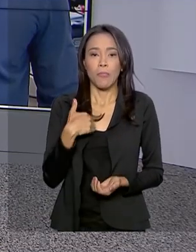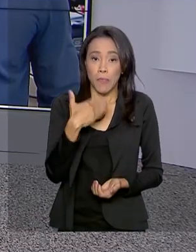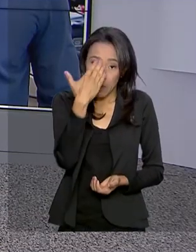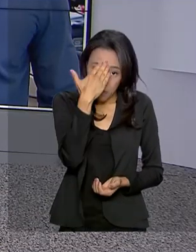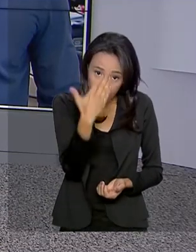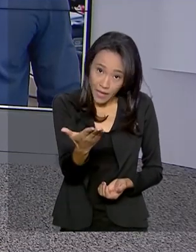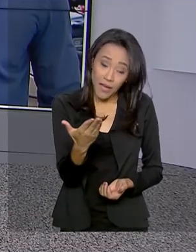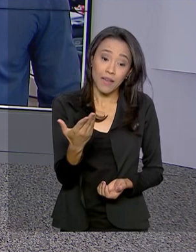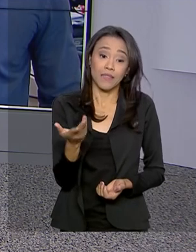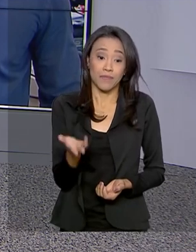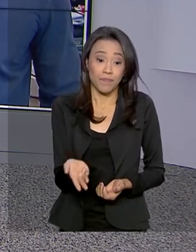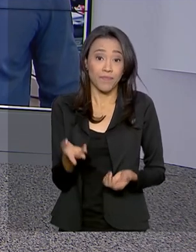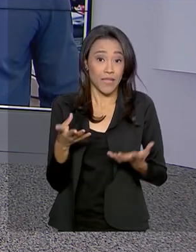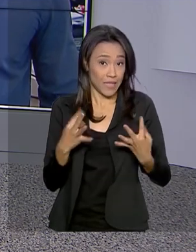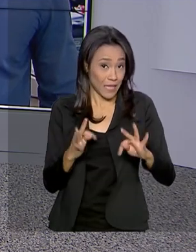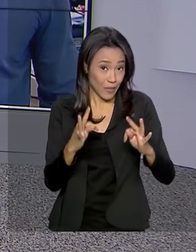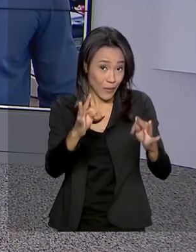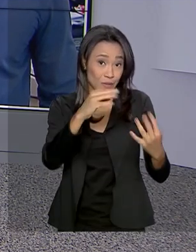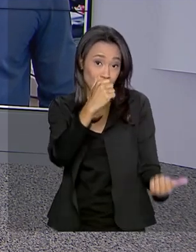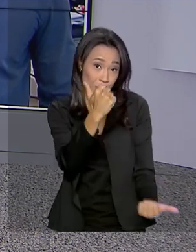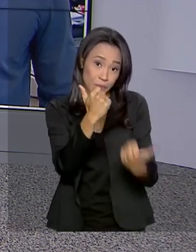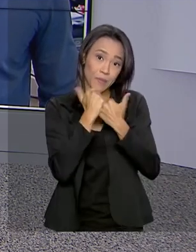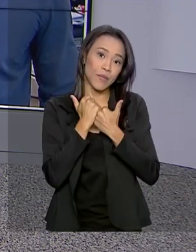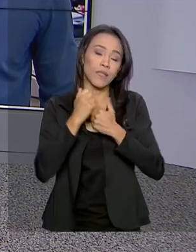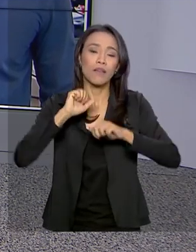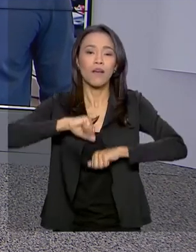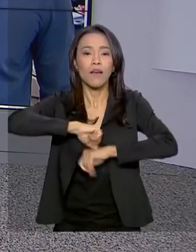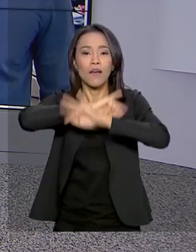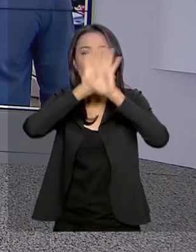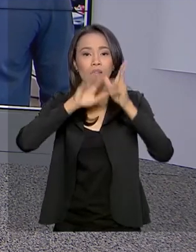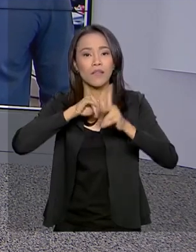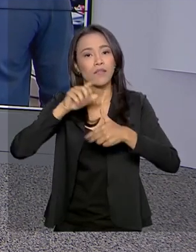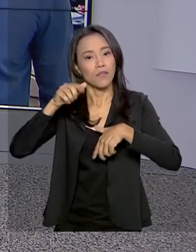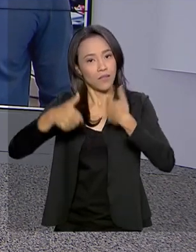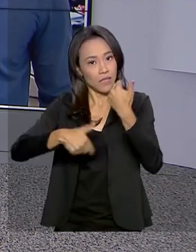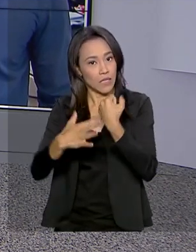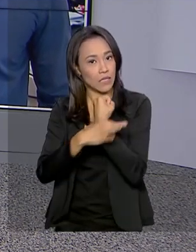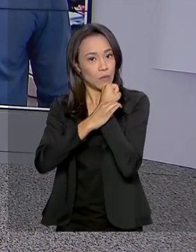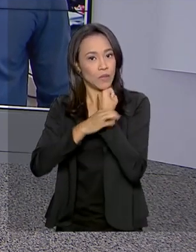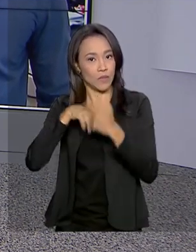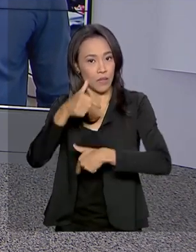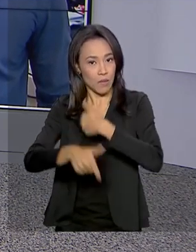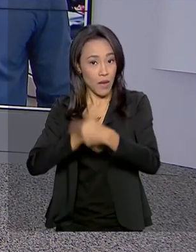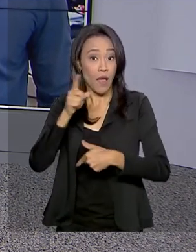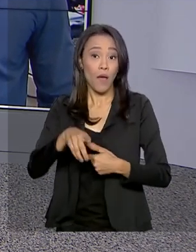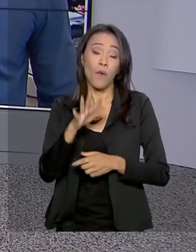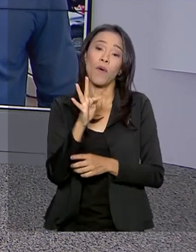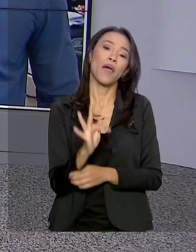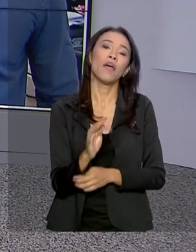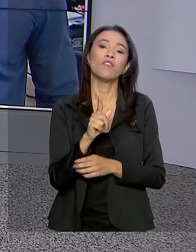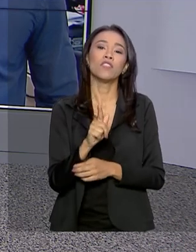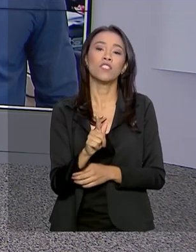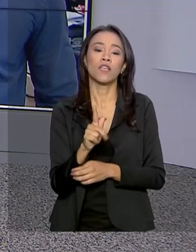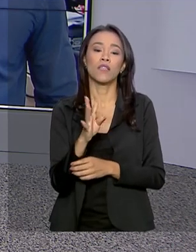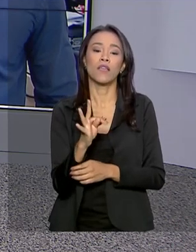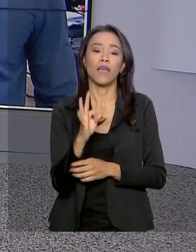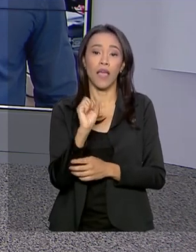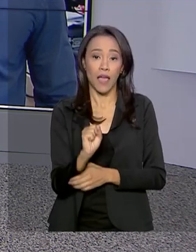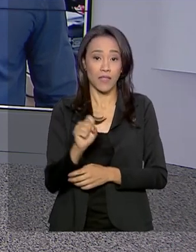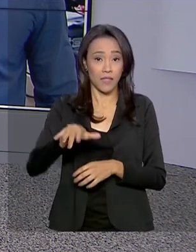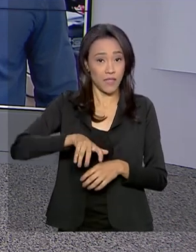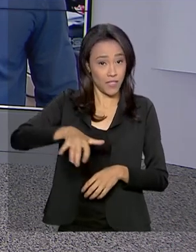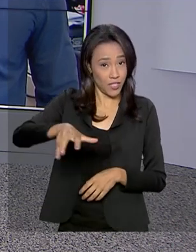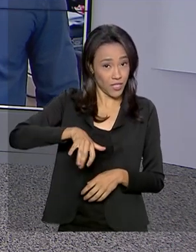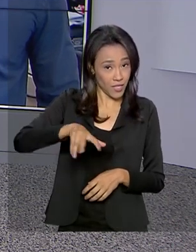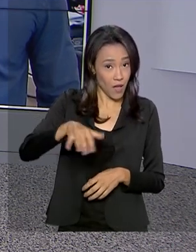Alessandra. Tecnologia a serviço da transparência e da segurança do trabalhador. É o FGTS digital que o governo federal pretende implantar.